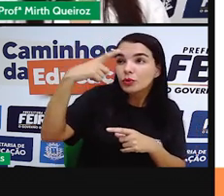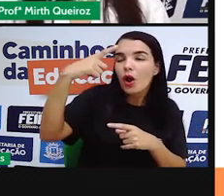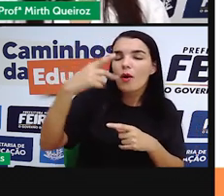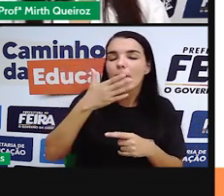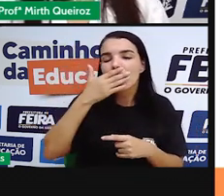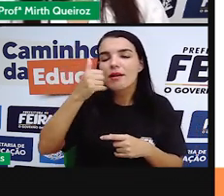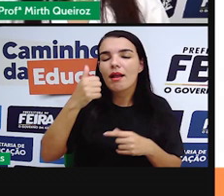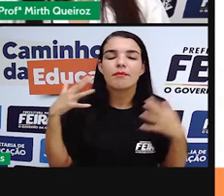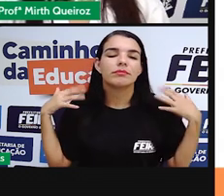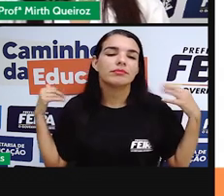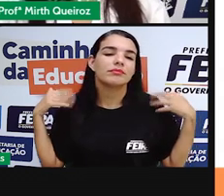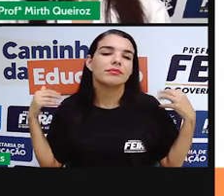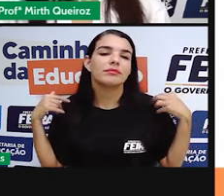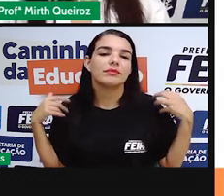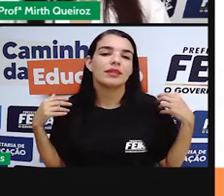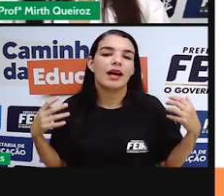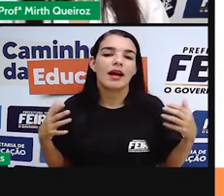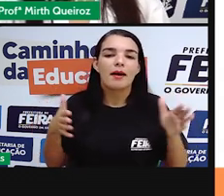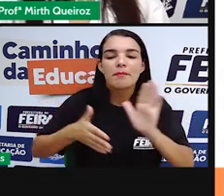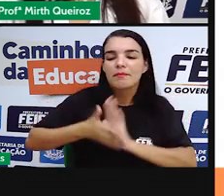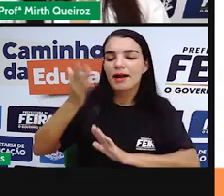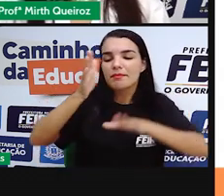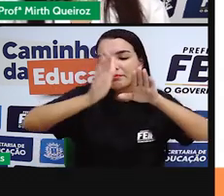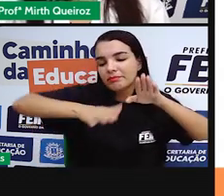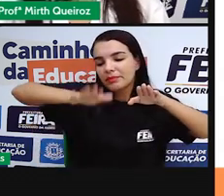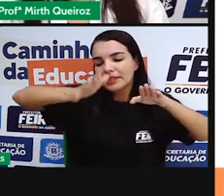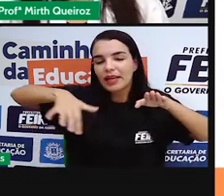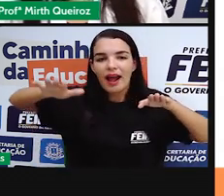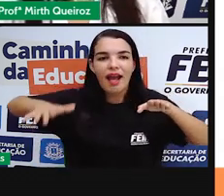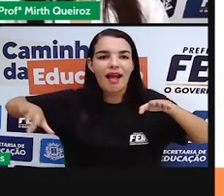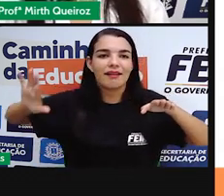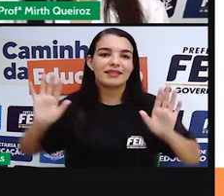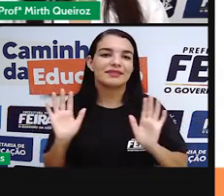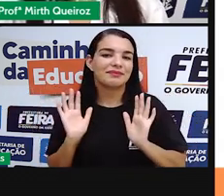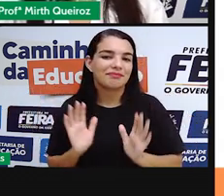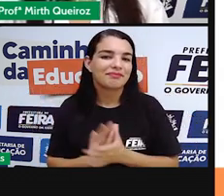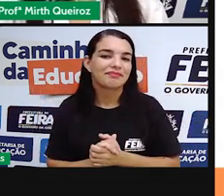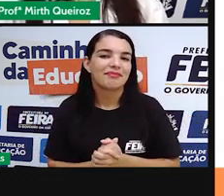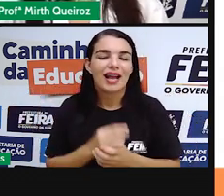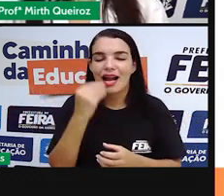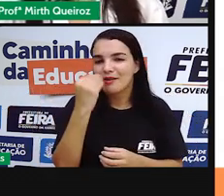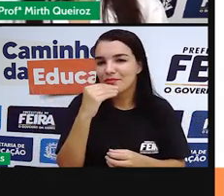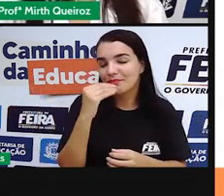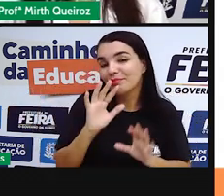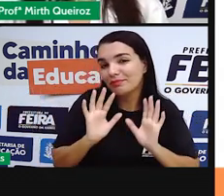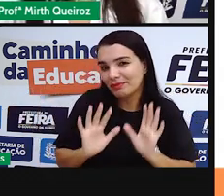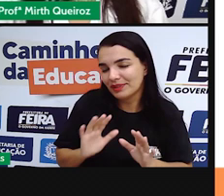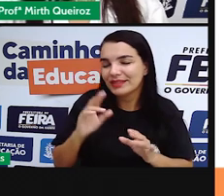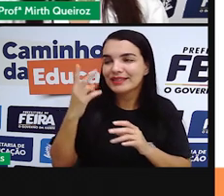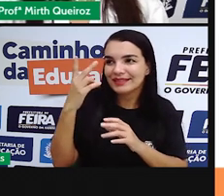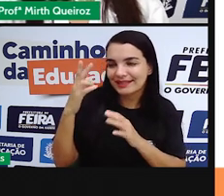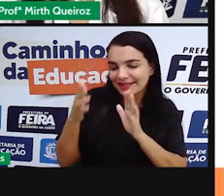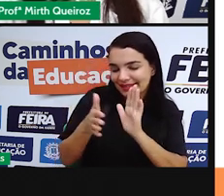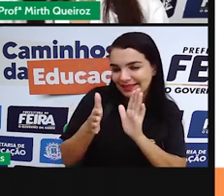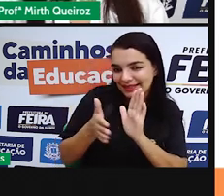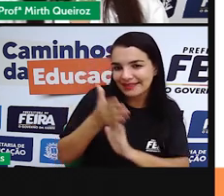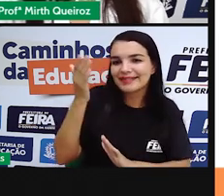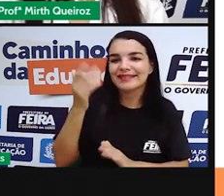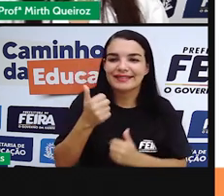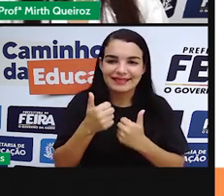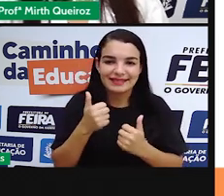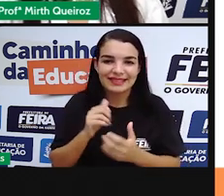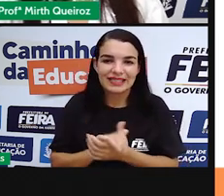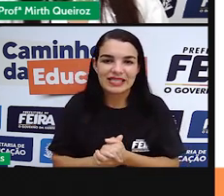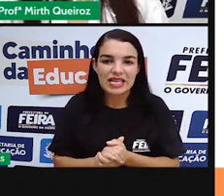geralmente as pessoas gostam de ir para as praias, né, então aproveitam o verão pra poder fazer isso. E a